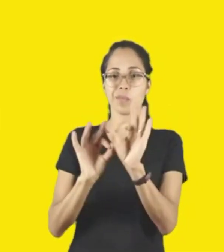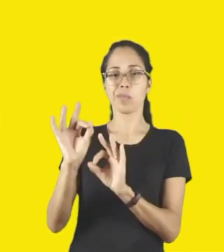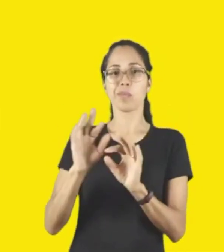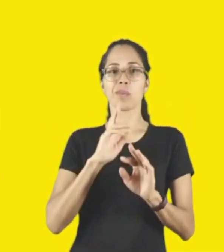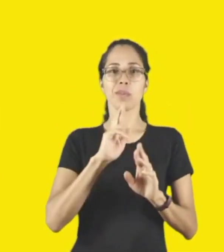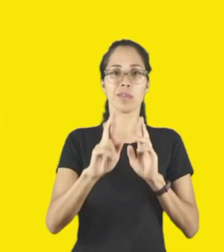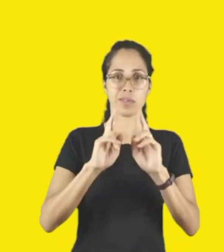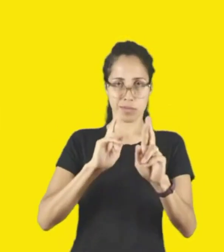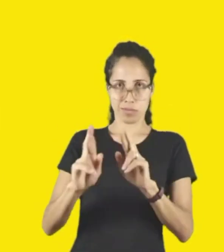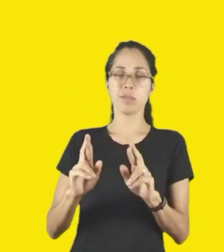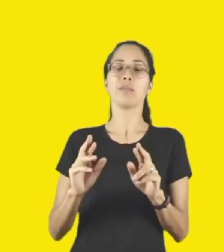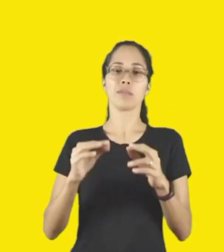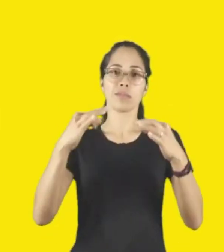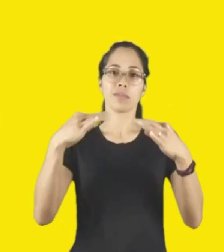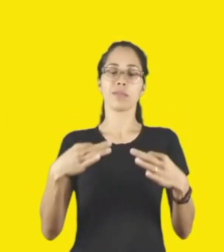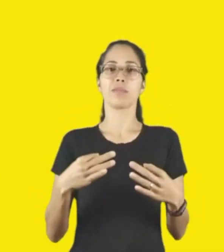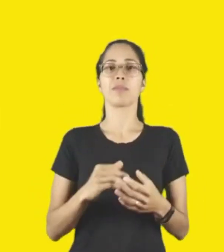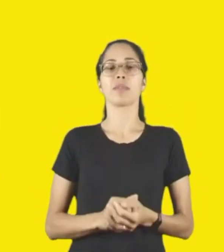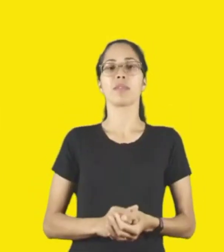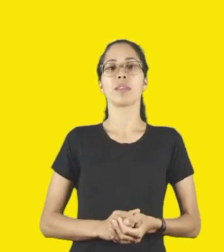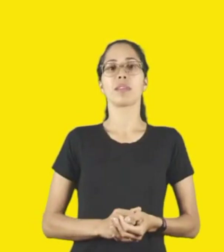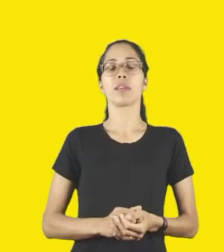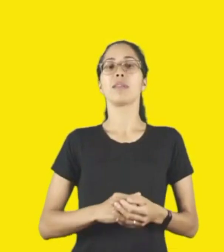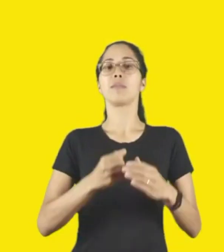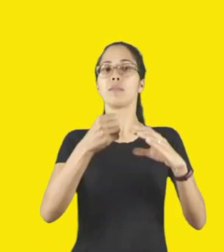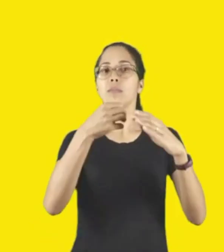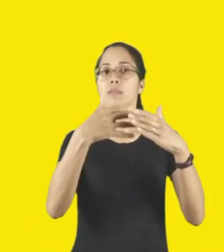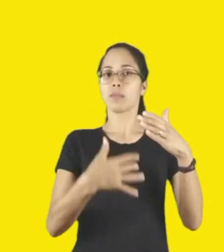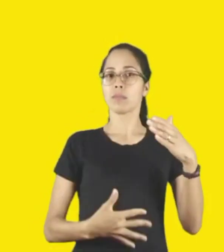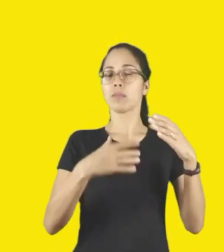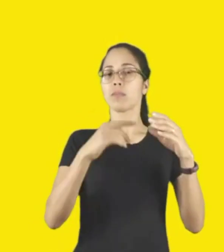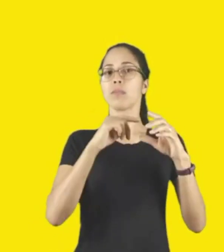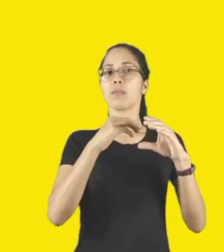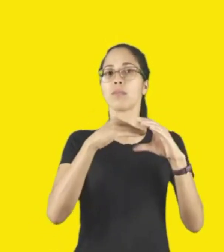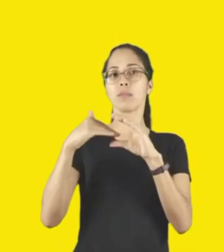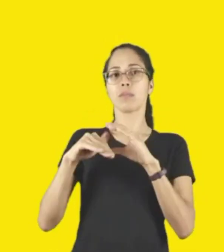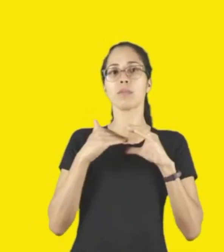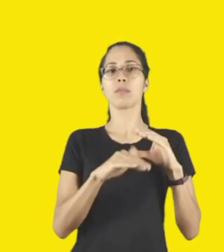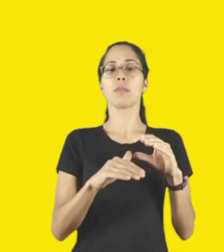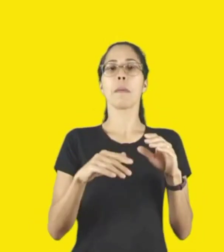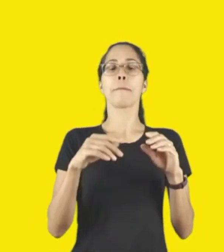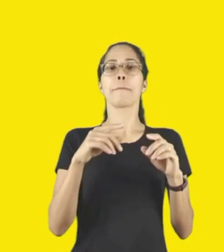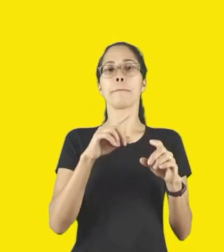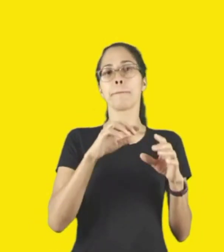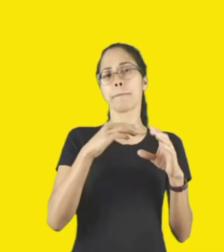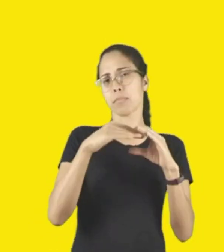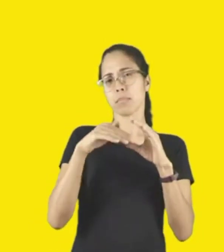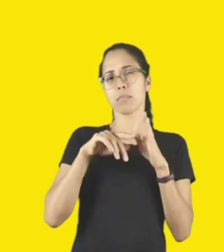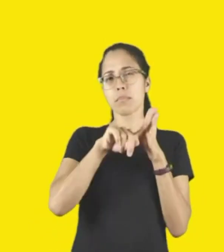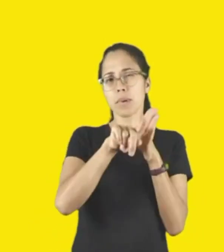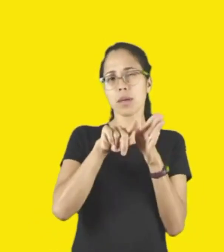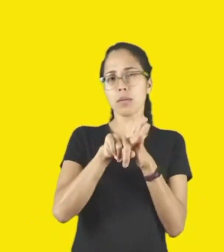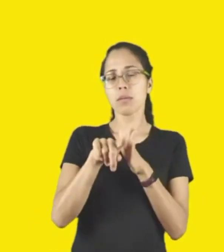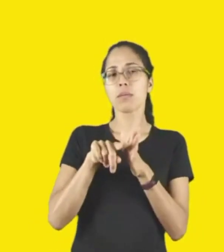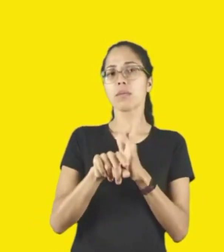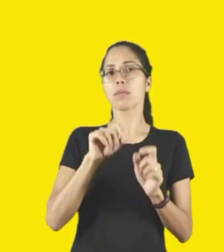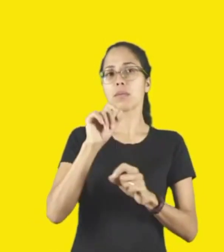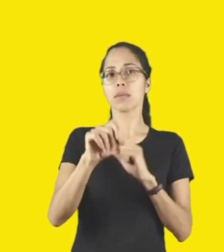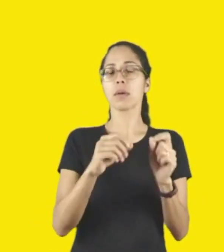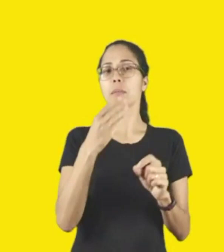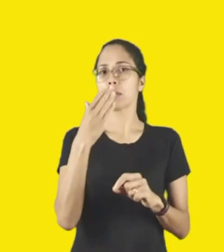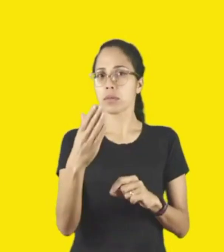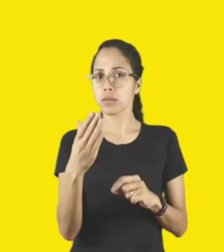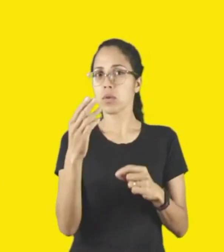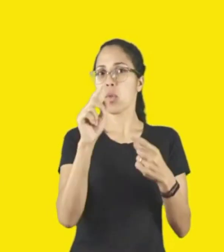O chat também está aberto para envio de perguntas direcionadas às nossas convidadas. Pedimos que também sejam informados nome,